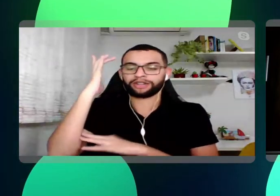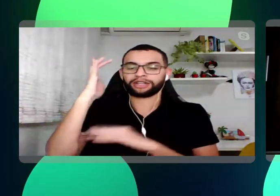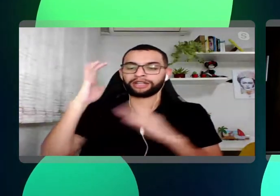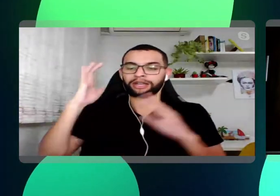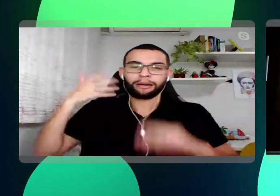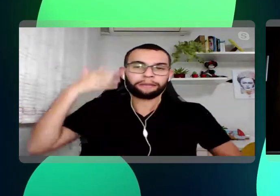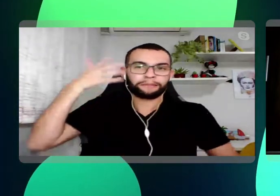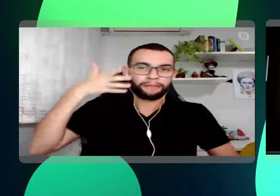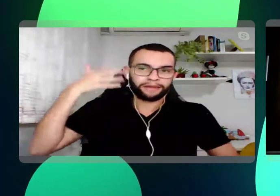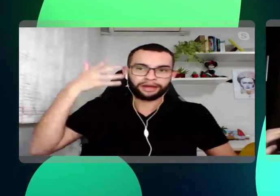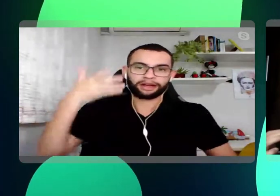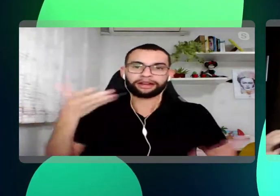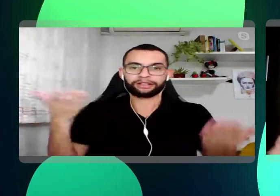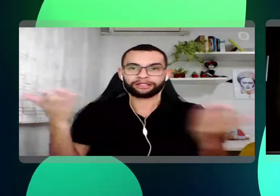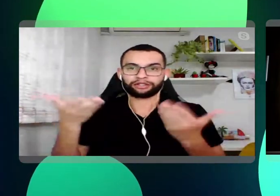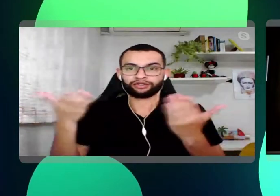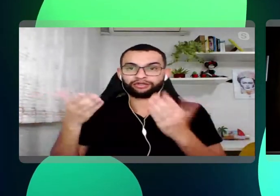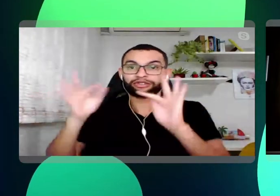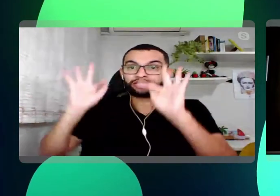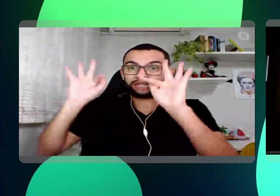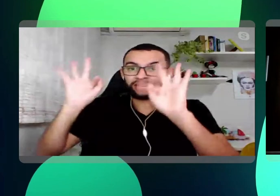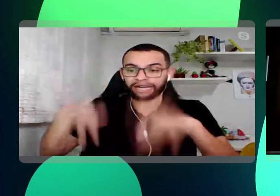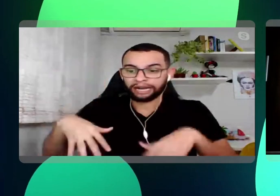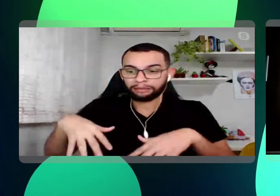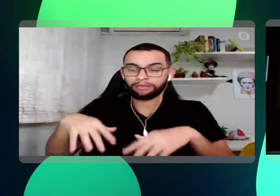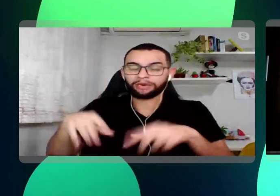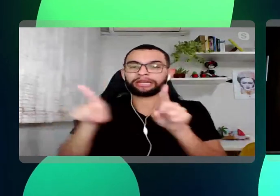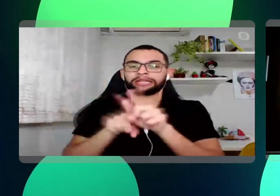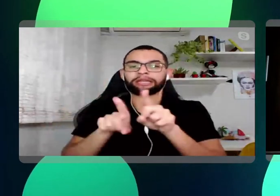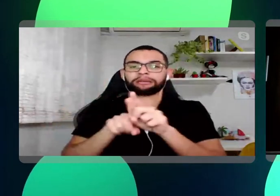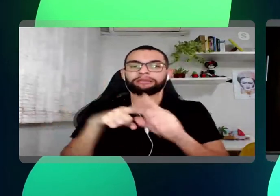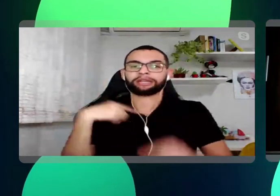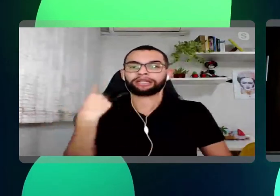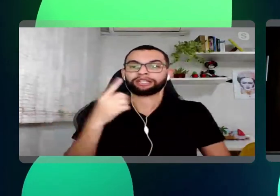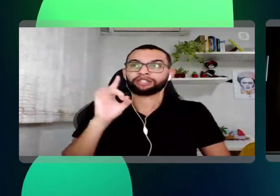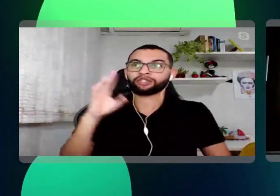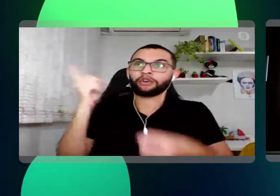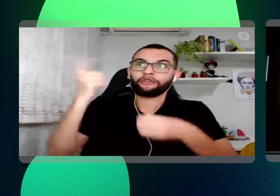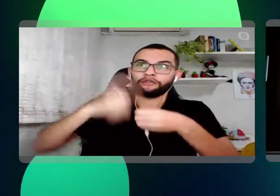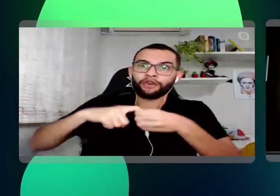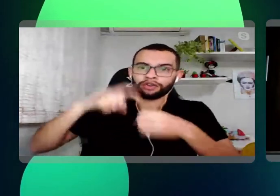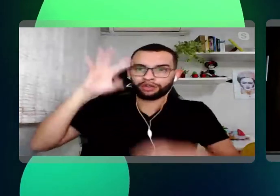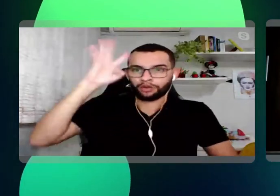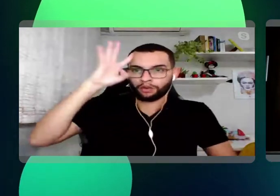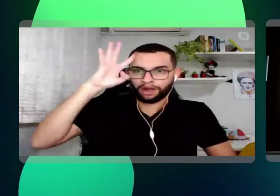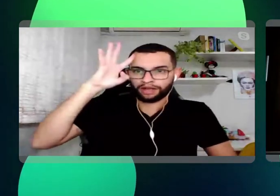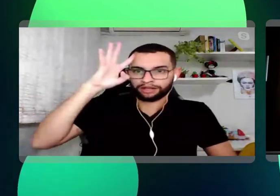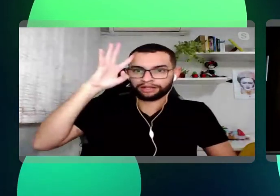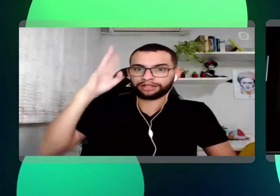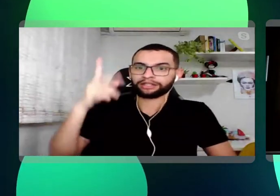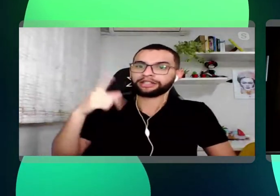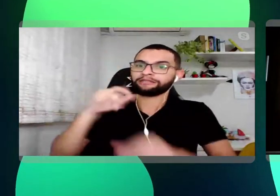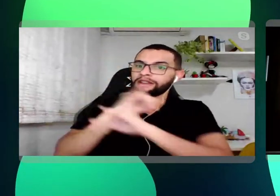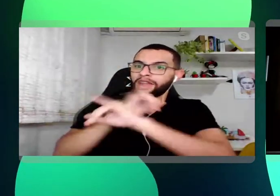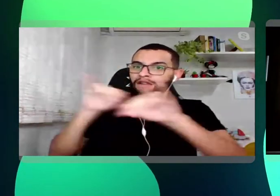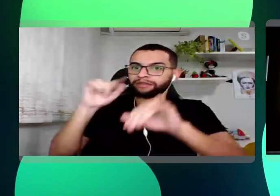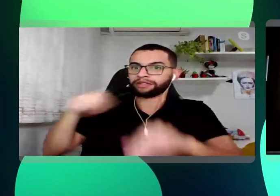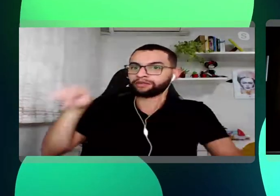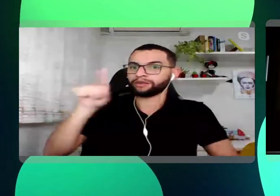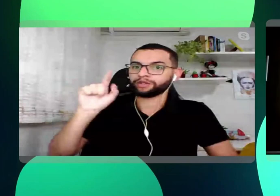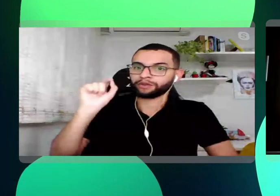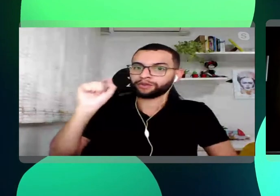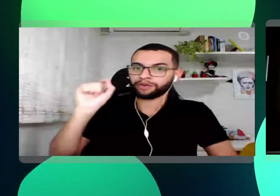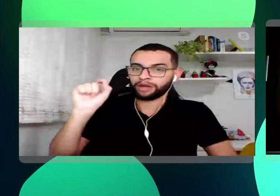de hoje acabou e que a gente só voltaria na quarta-feira, a gente tem uma notícia para vocês.